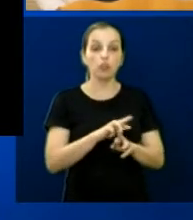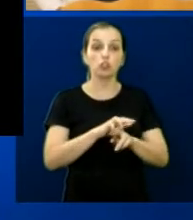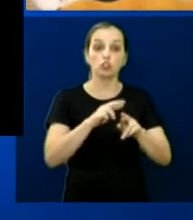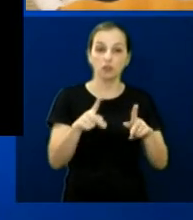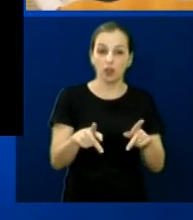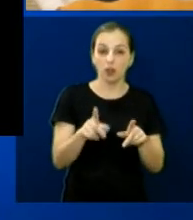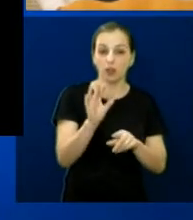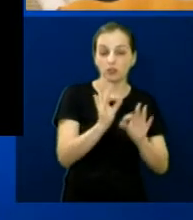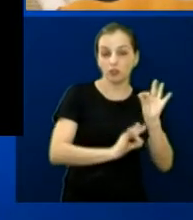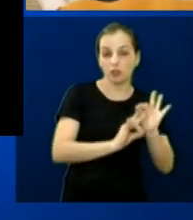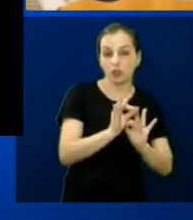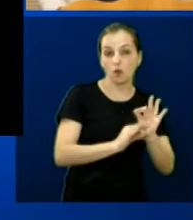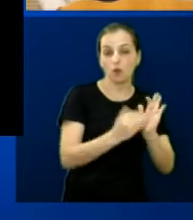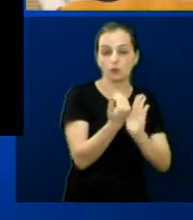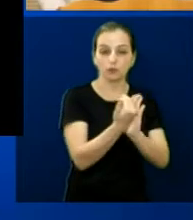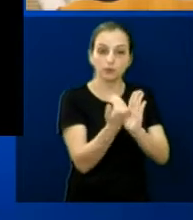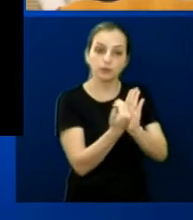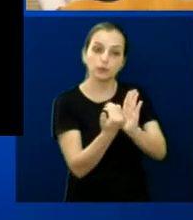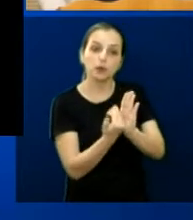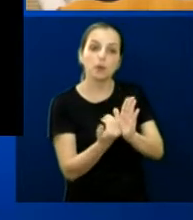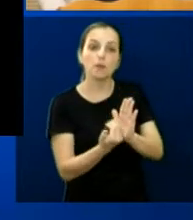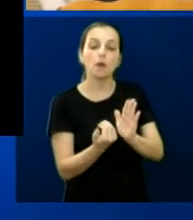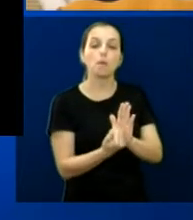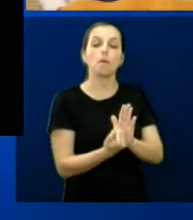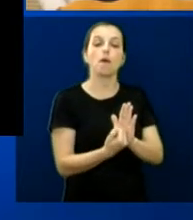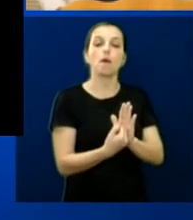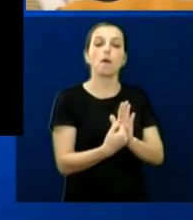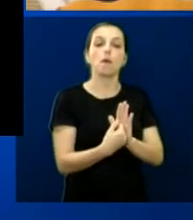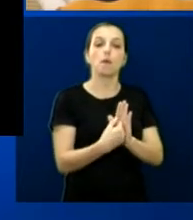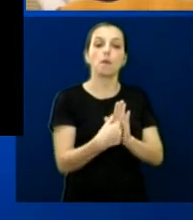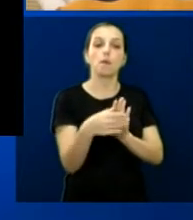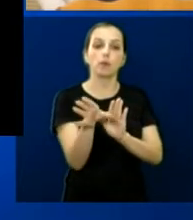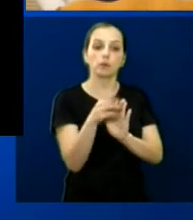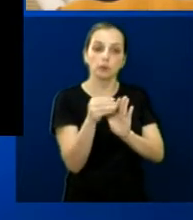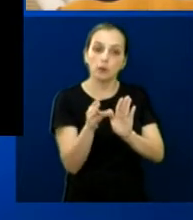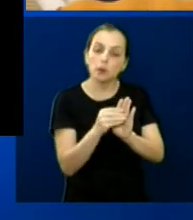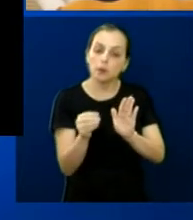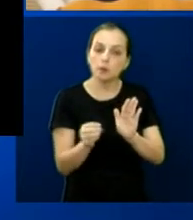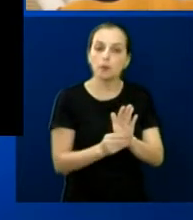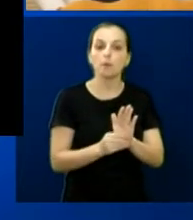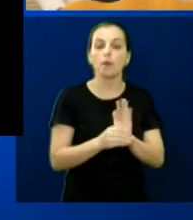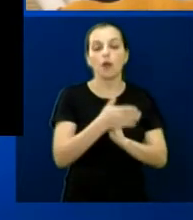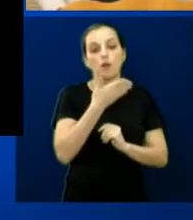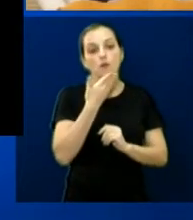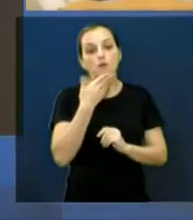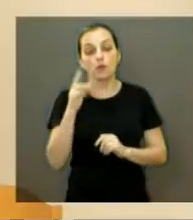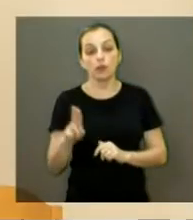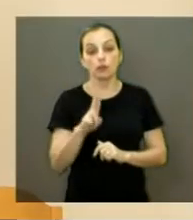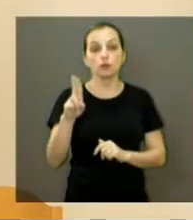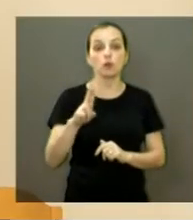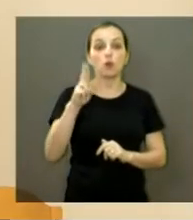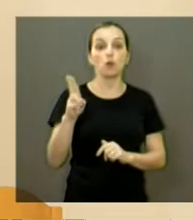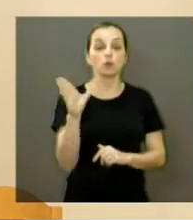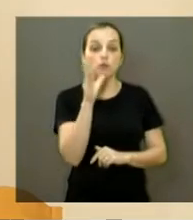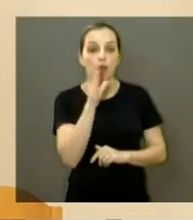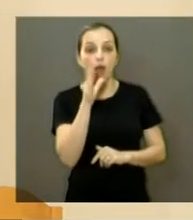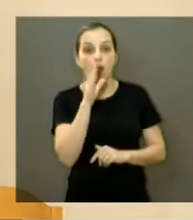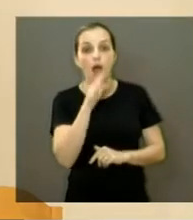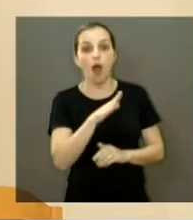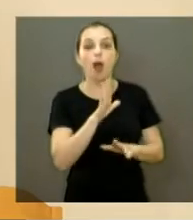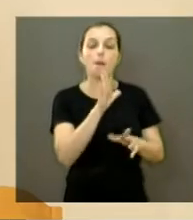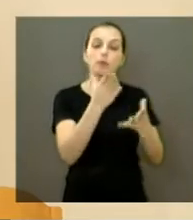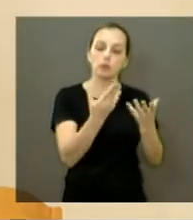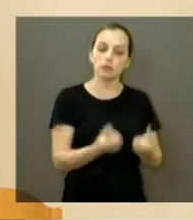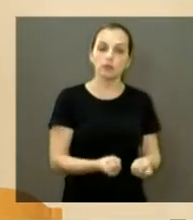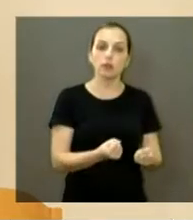serviços organizados por plataformas, facilitando a vida do usuário, além de acelerar o atendimento das demandas, uma